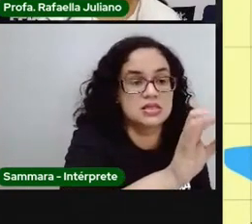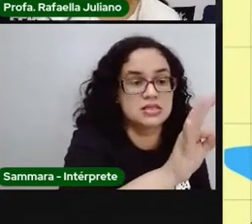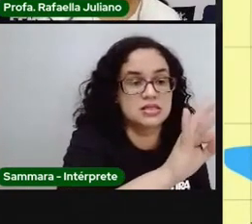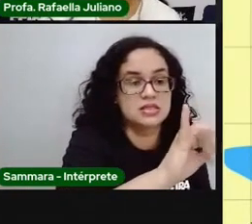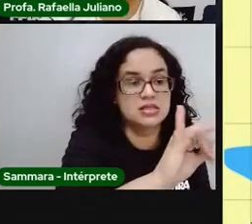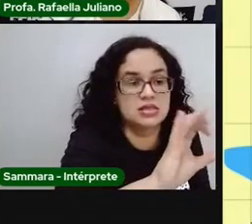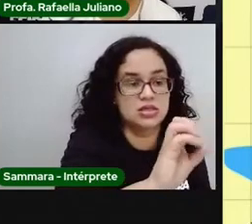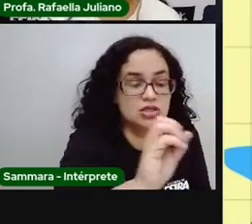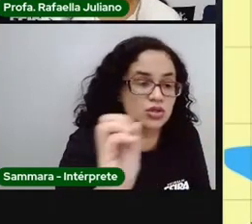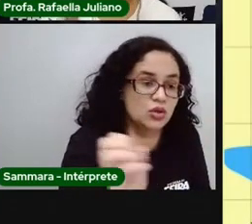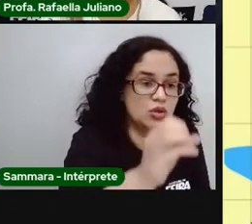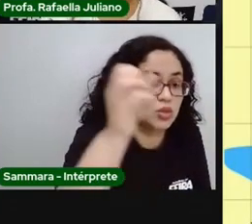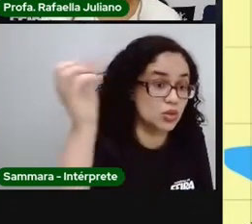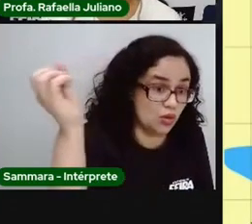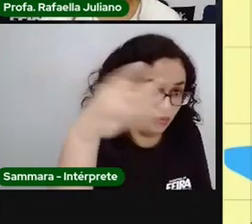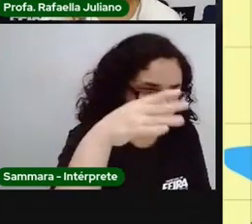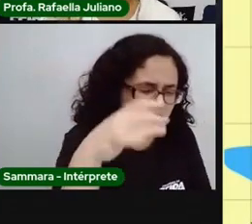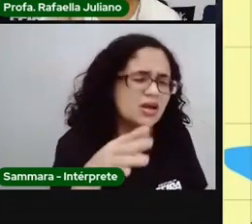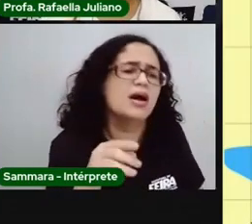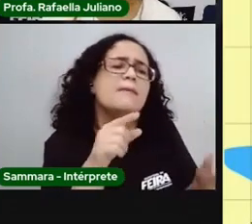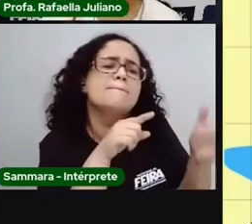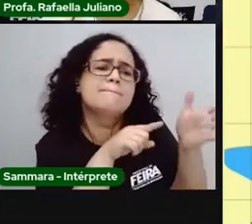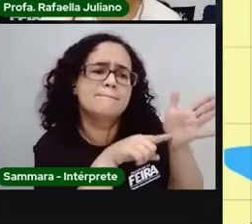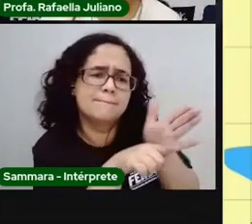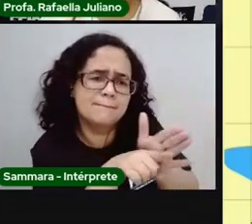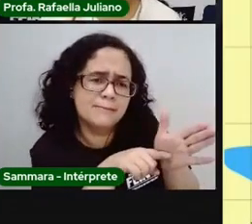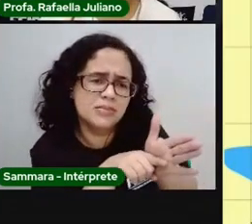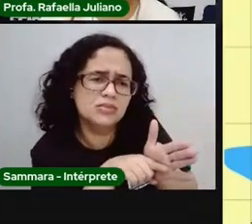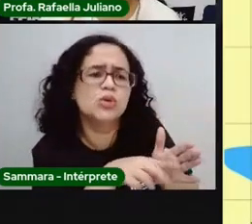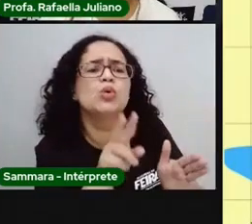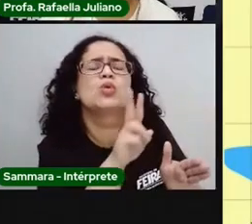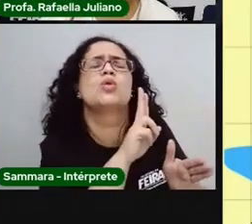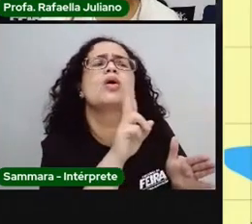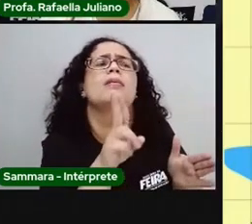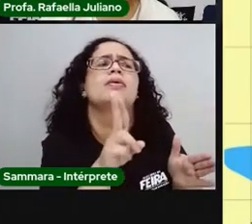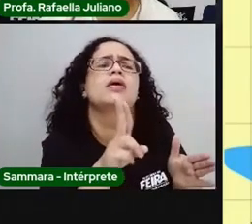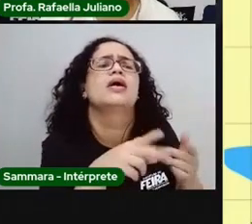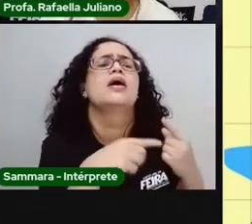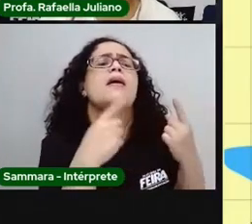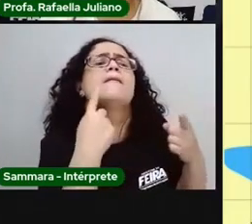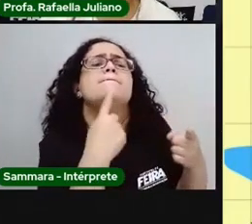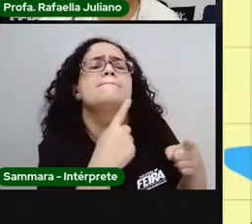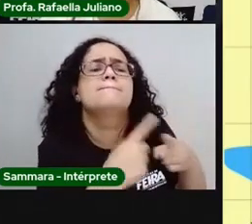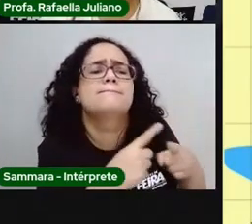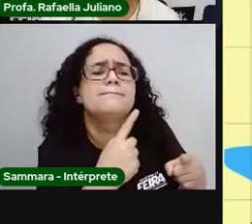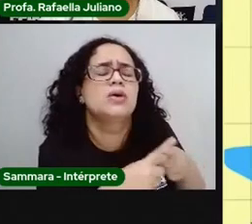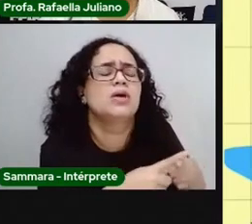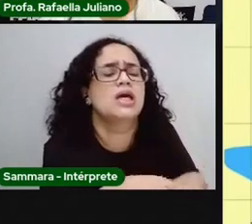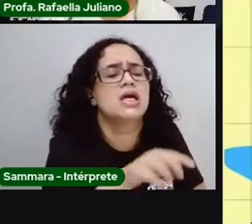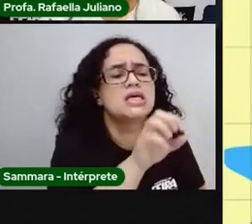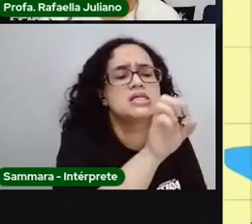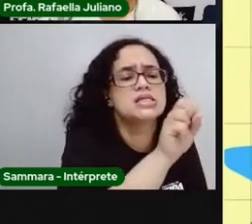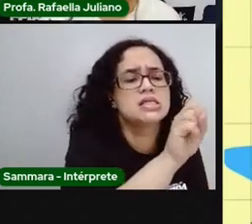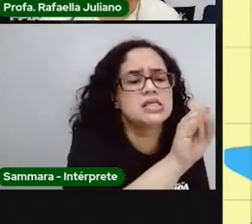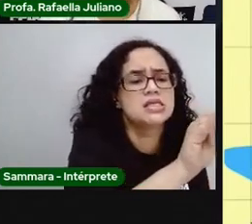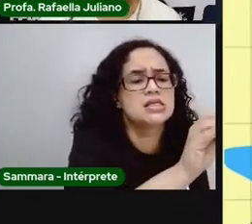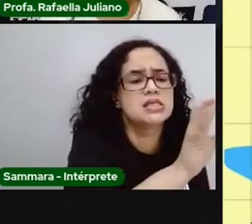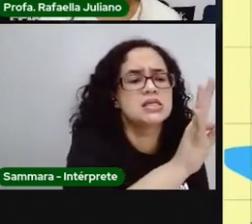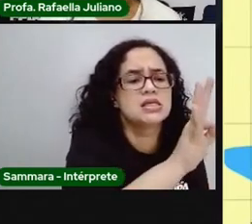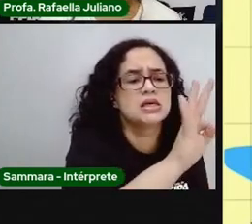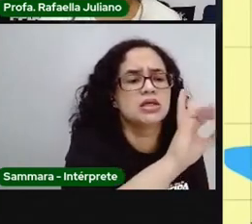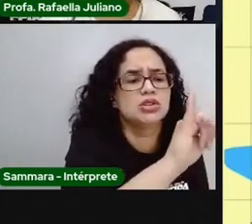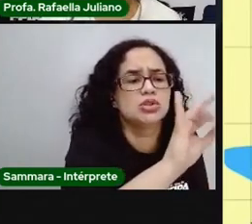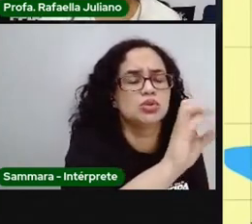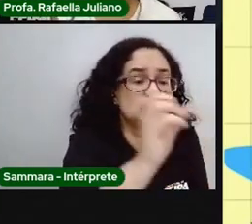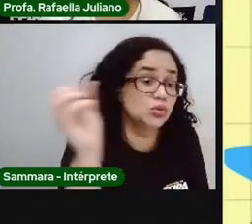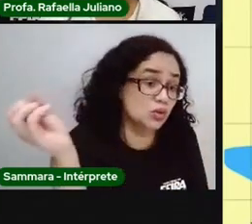curiosidade de pesquisar um pouquinho sobre o nome desse bairro e eu descobri por que ele se chamava Sítio Novo? Lá tinha um